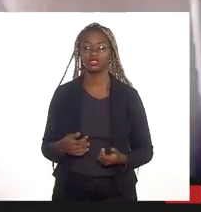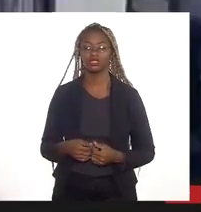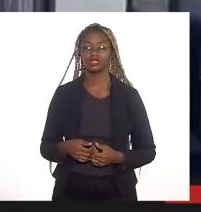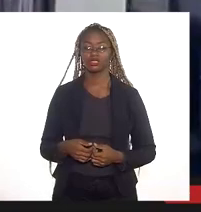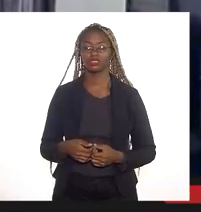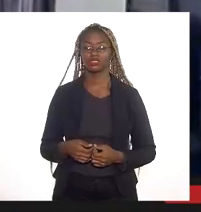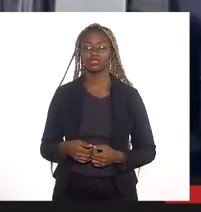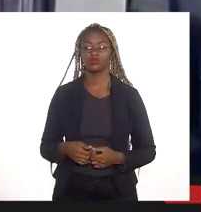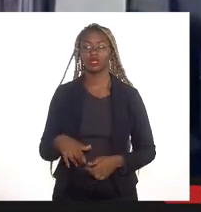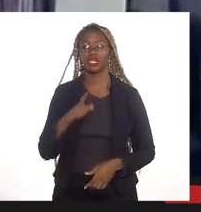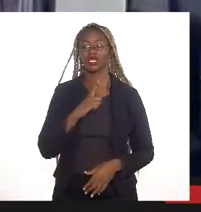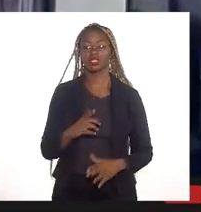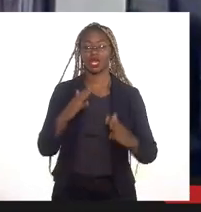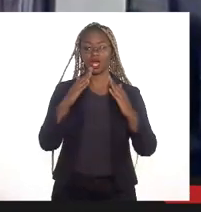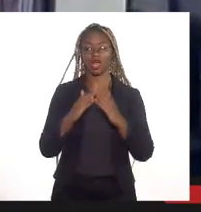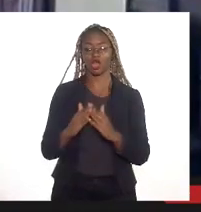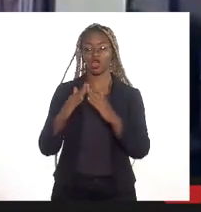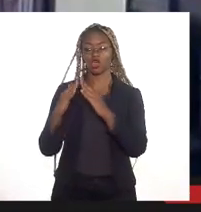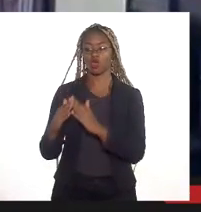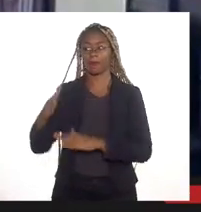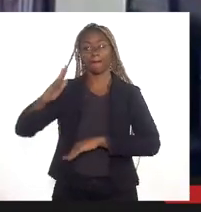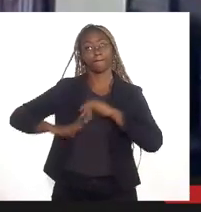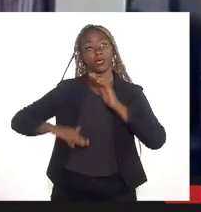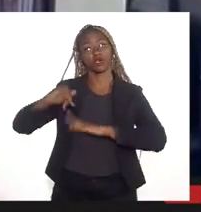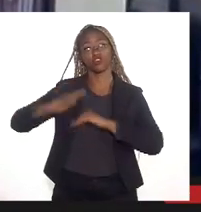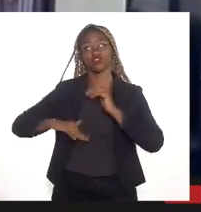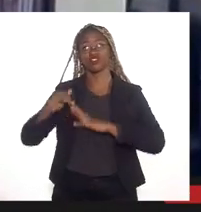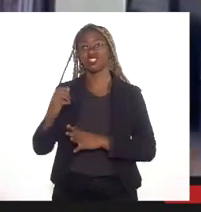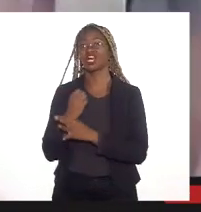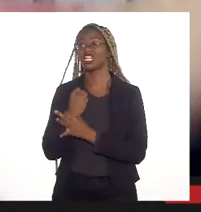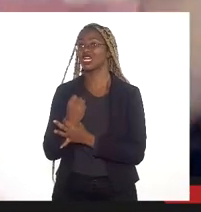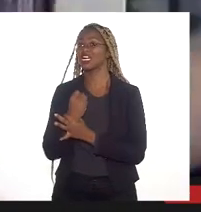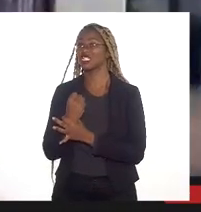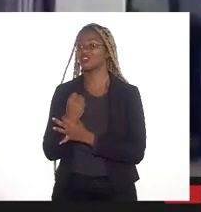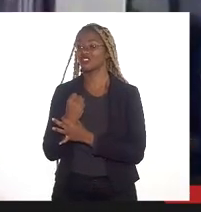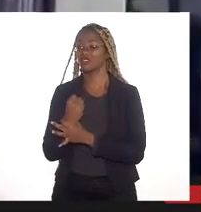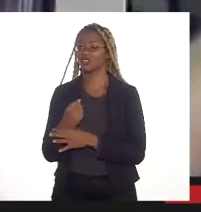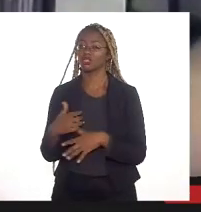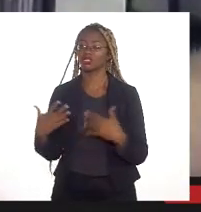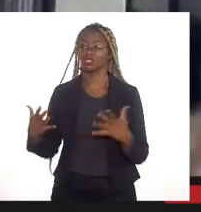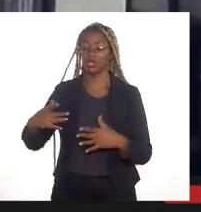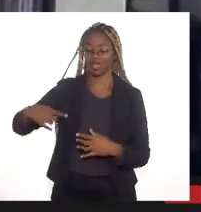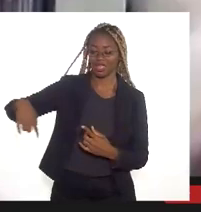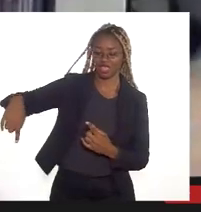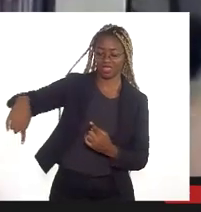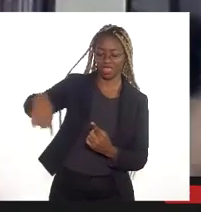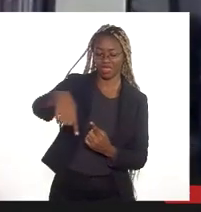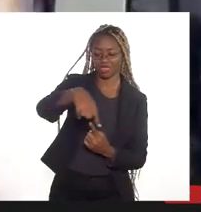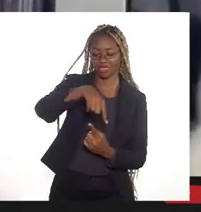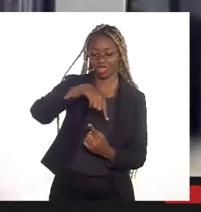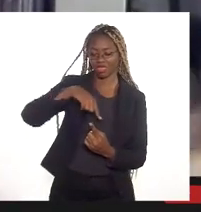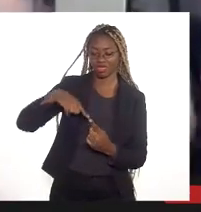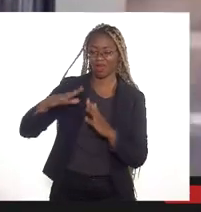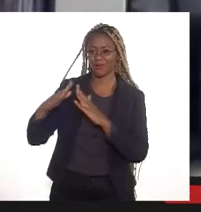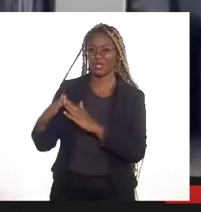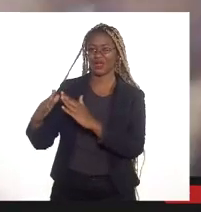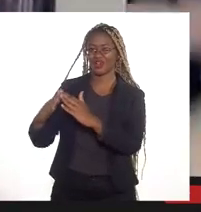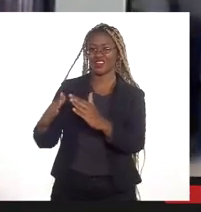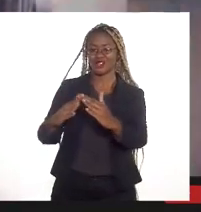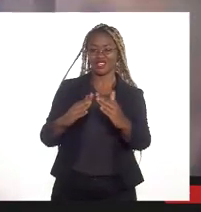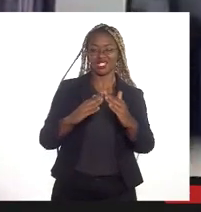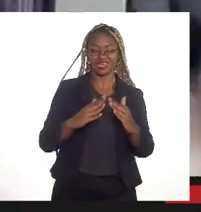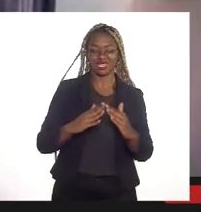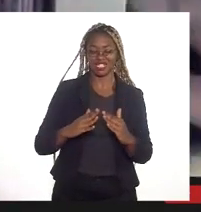suas ocupações como profissional garantidas. Então, vai ficar no entorno e nesse entorno começa